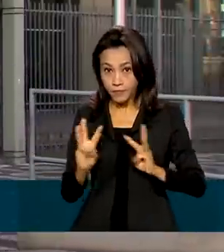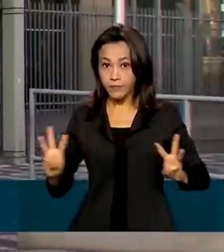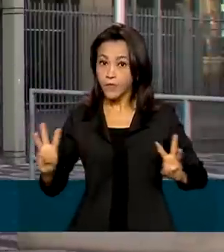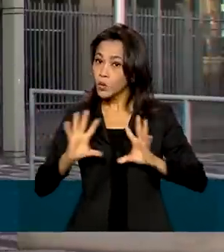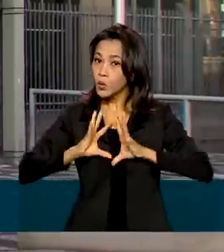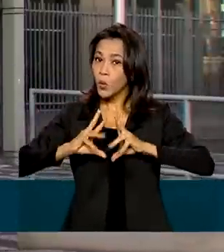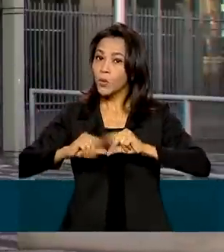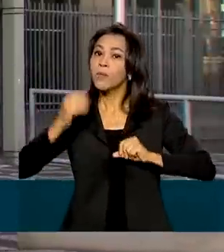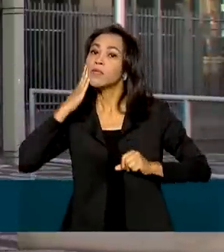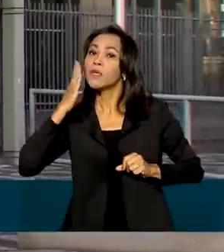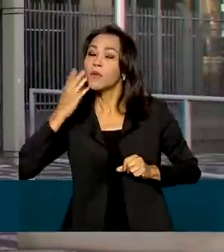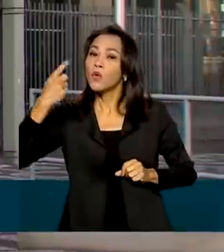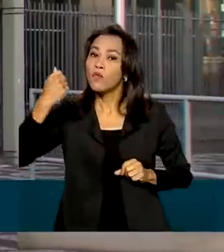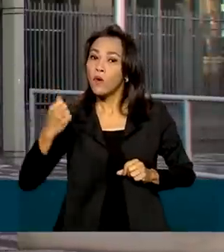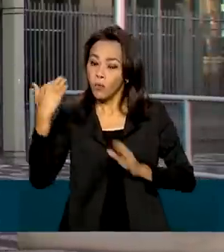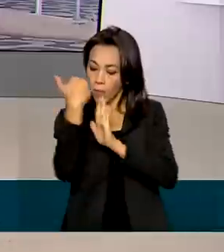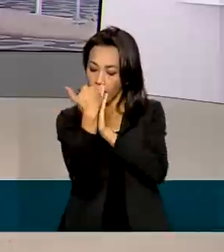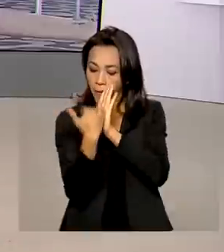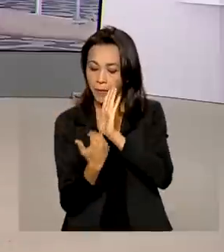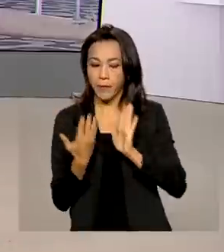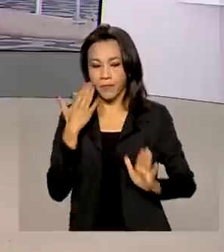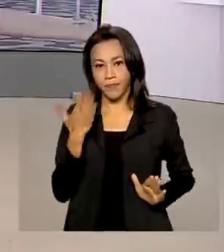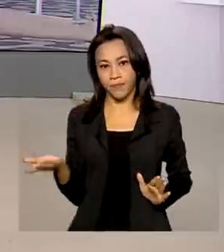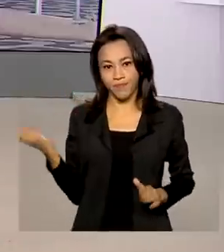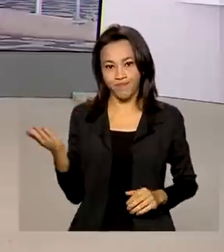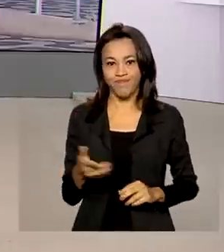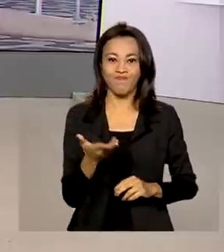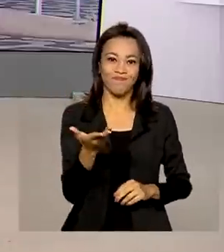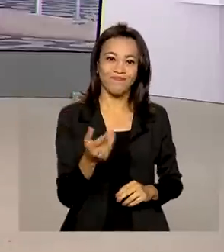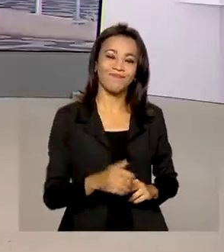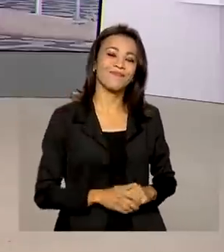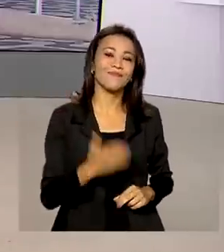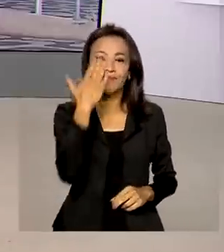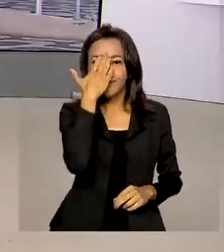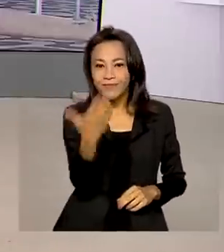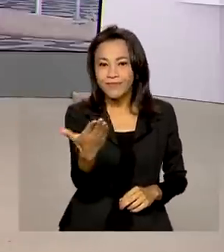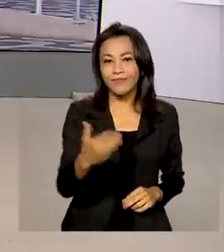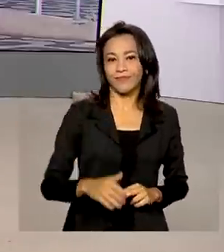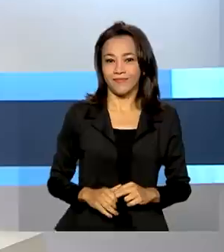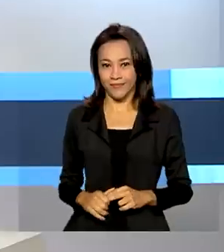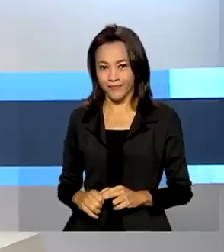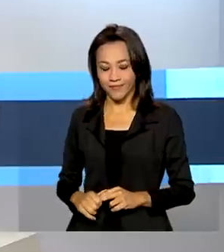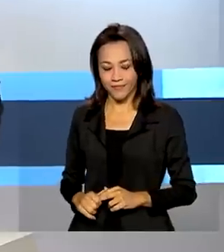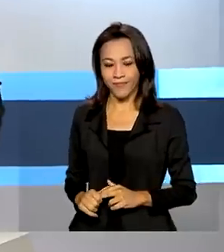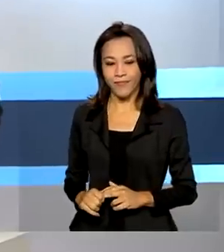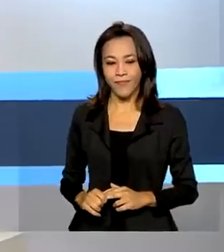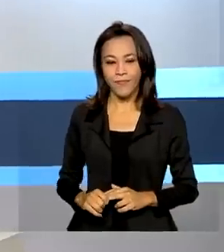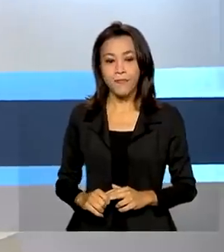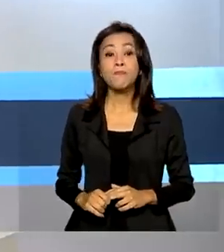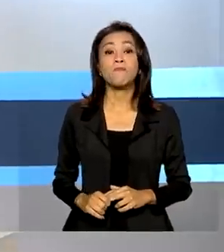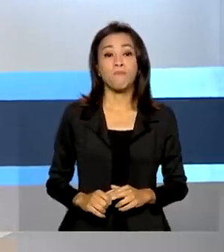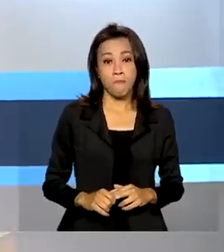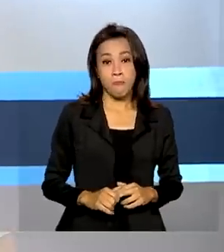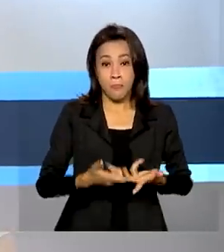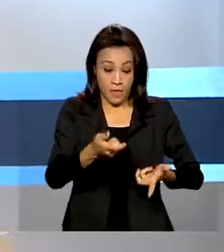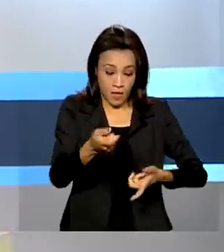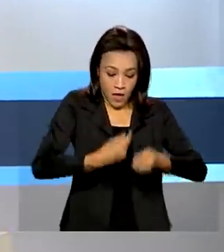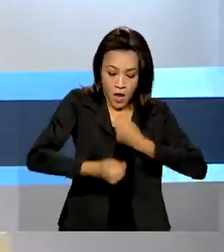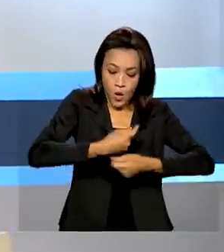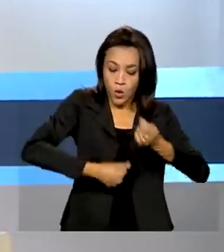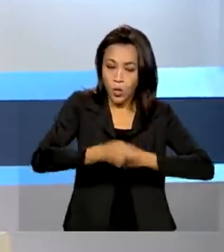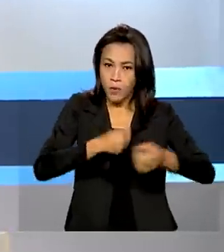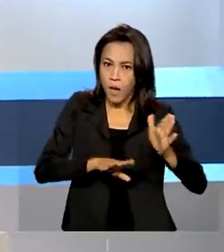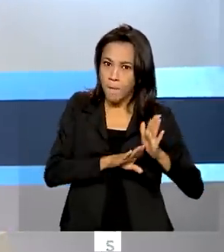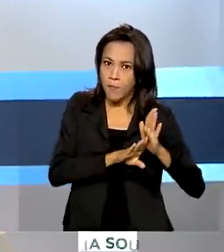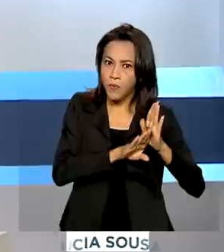todas disponíveis. Agora eu volto com você no estúdio, Mara. Obrigada, Tiago. A economia avançou no